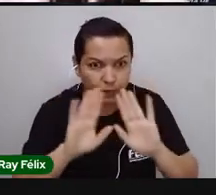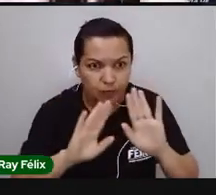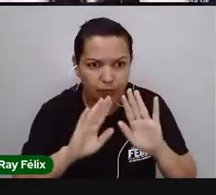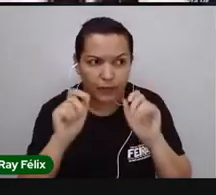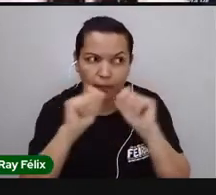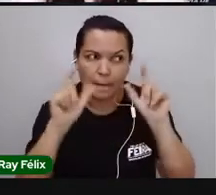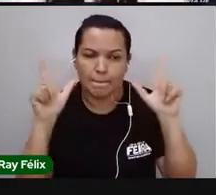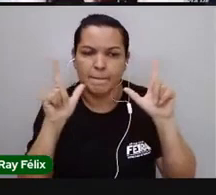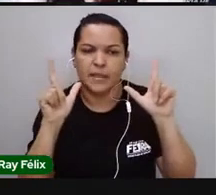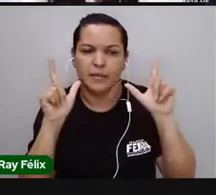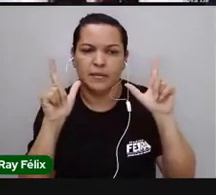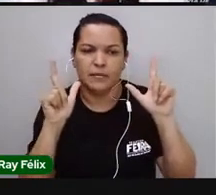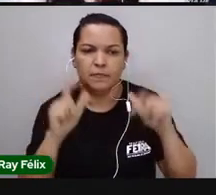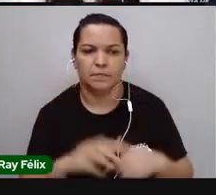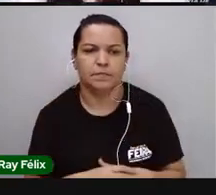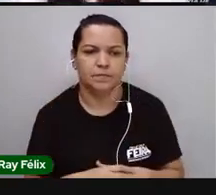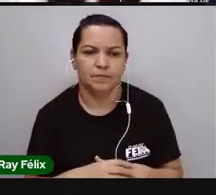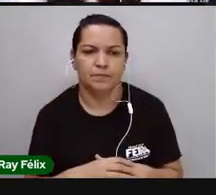hábitos.